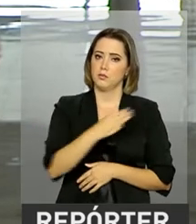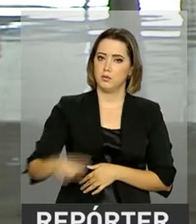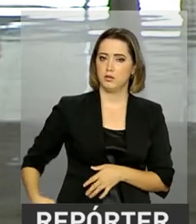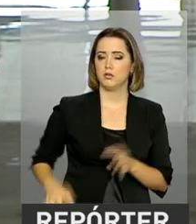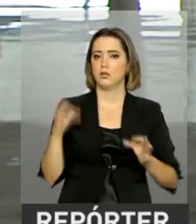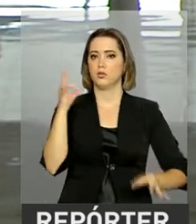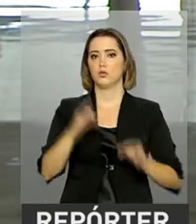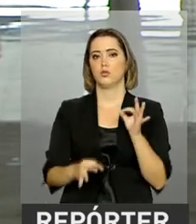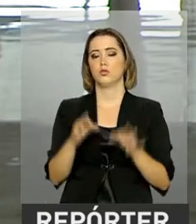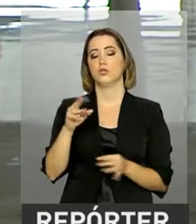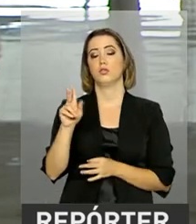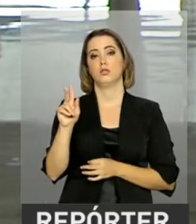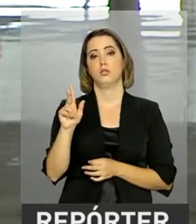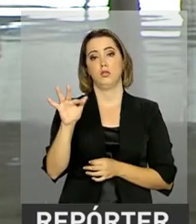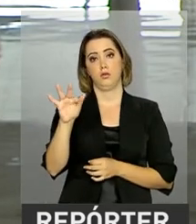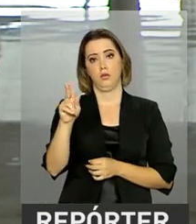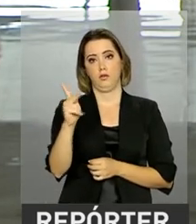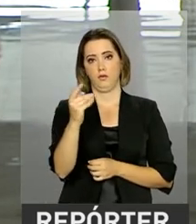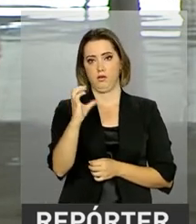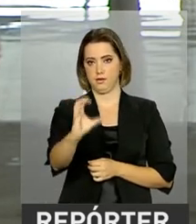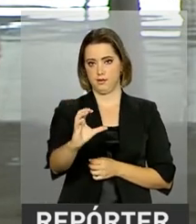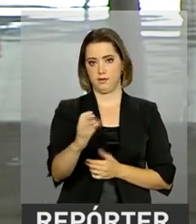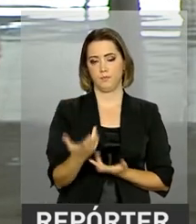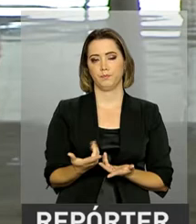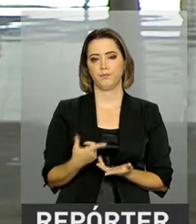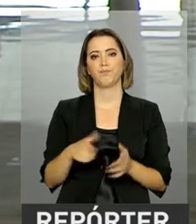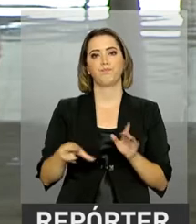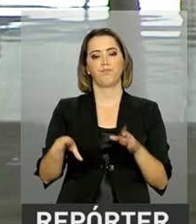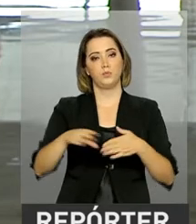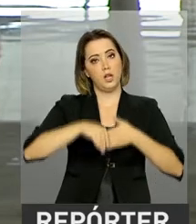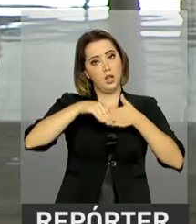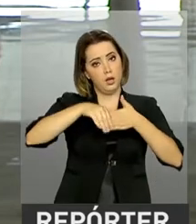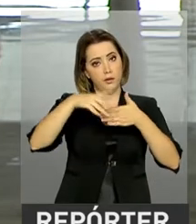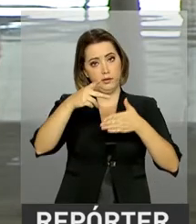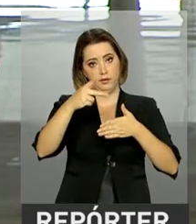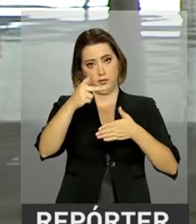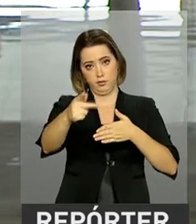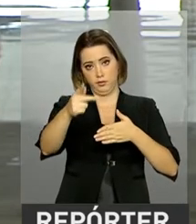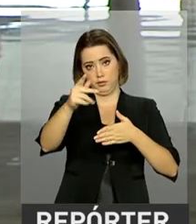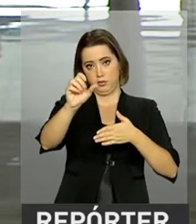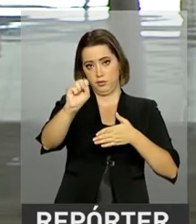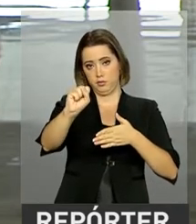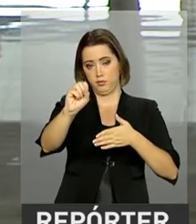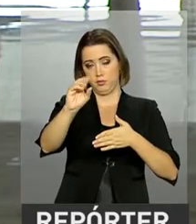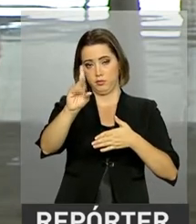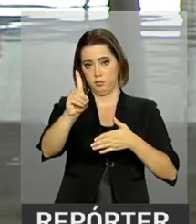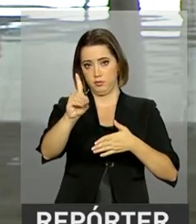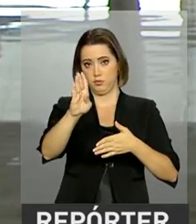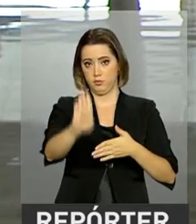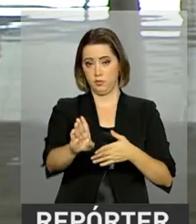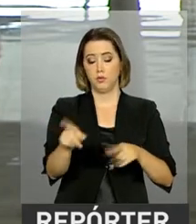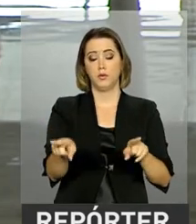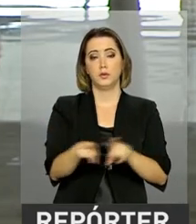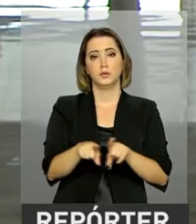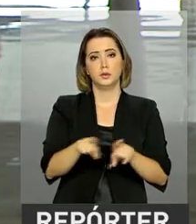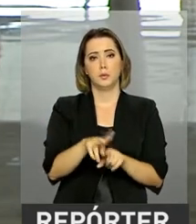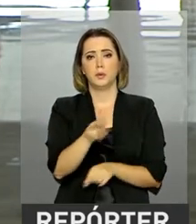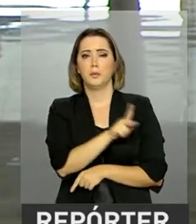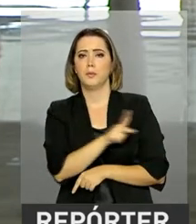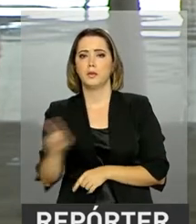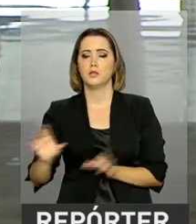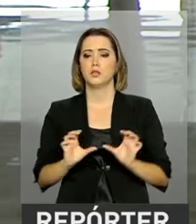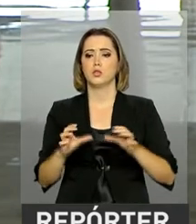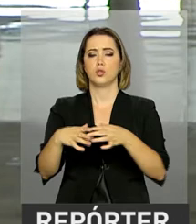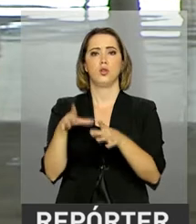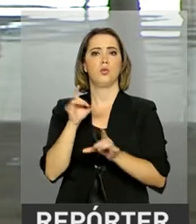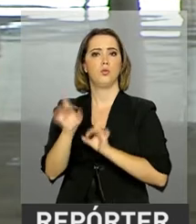No Senado, Aloysio Nunes Ferreira foi líder do PSDB e presidente da Comissão de Relações Exteriores. Por meio do porta-voz